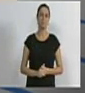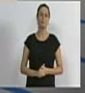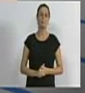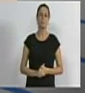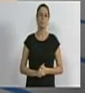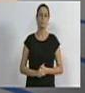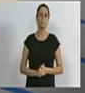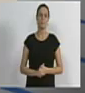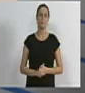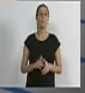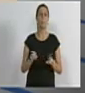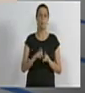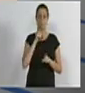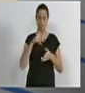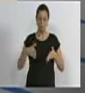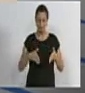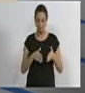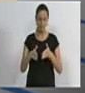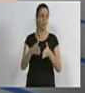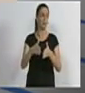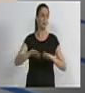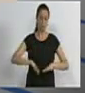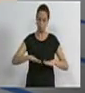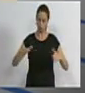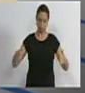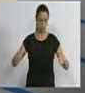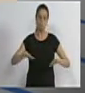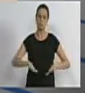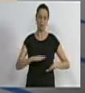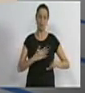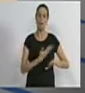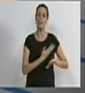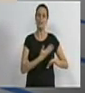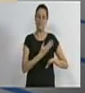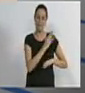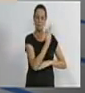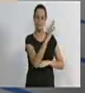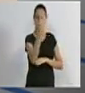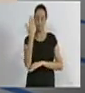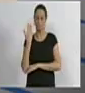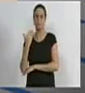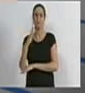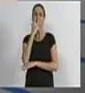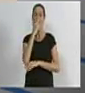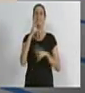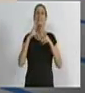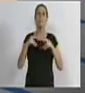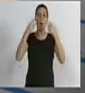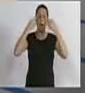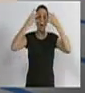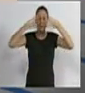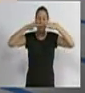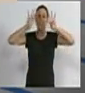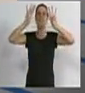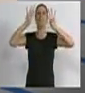Nas margens dos rios, por exemplo, a mata funciona como os nossos cílios. Por isso é chamada de mata ciliar.